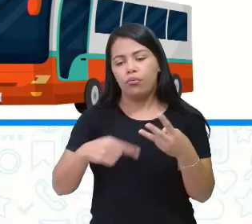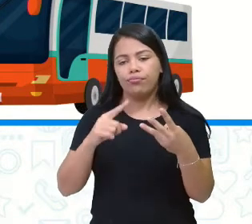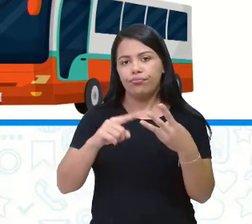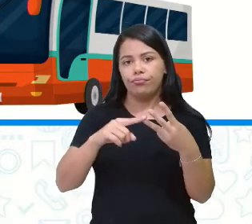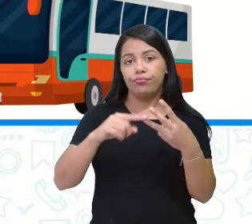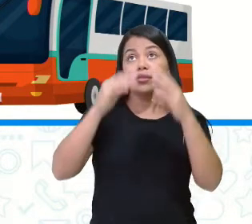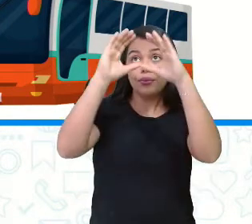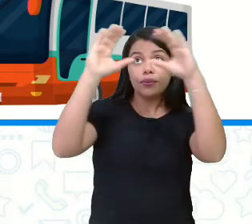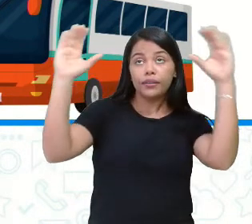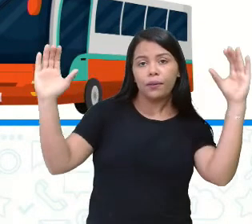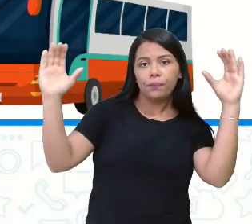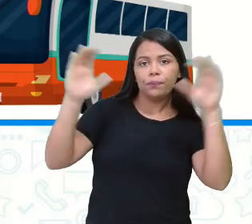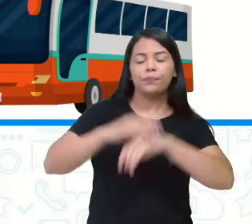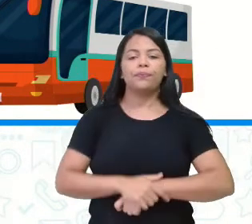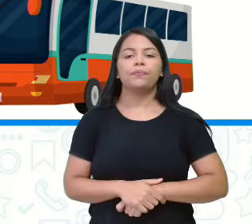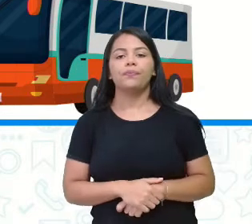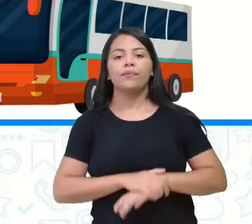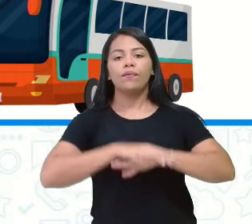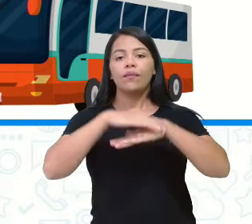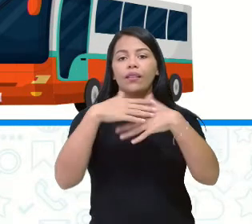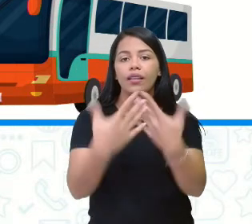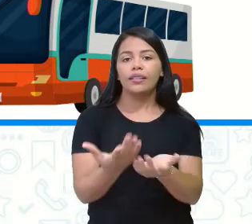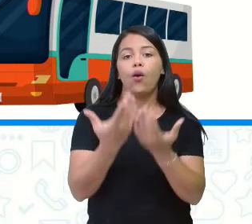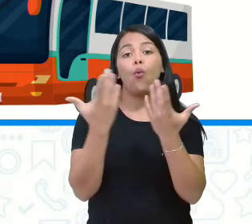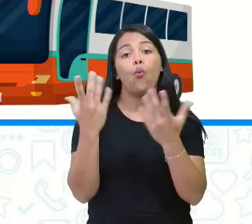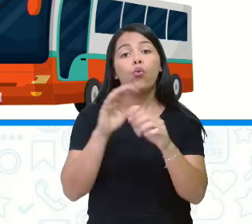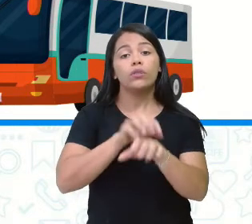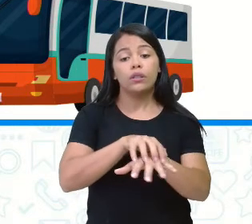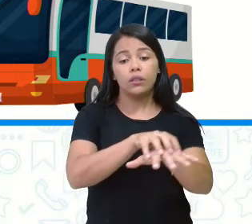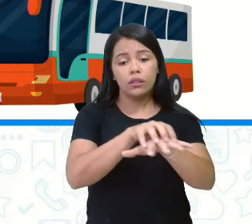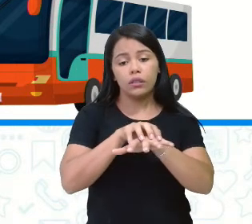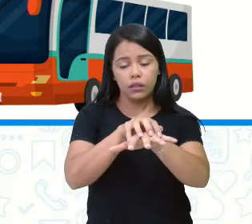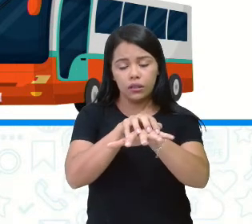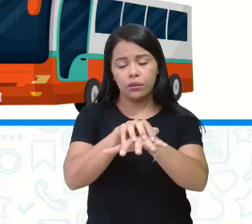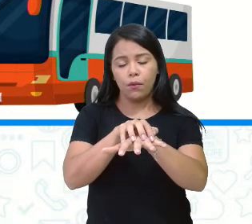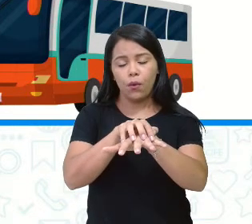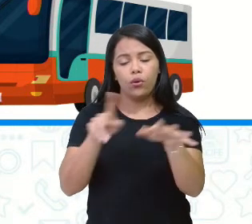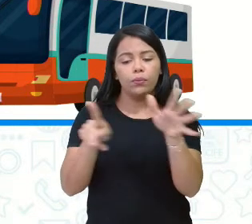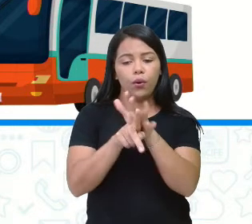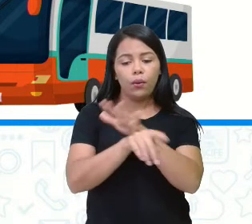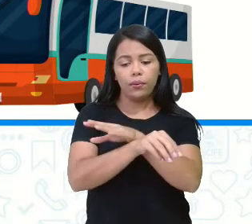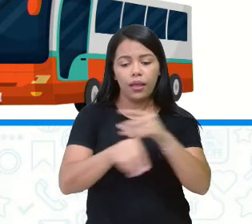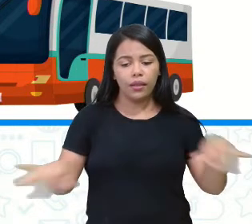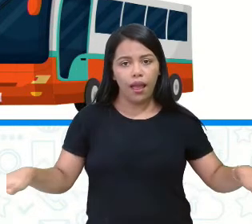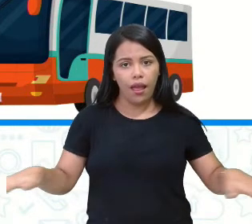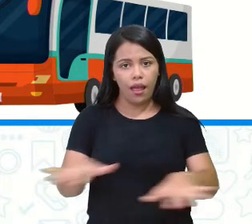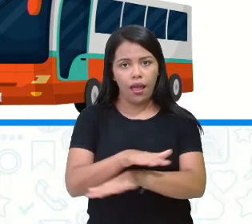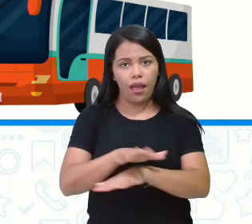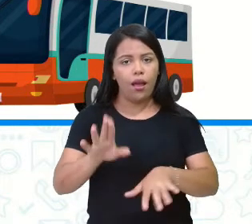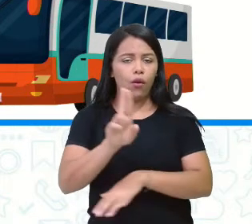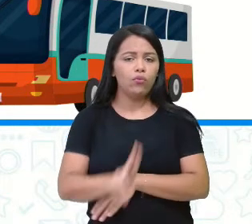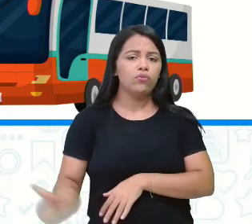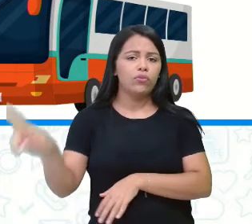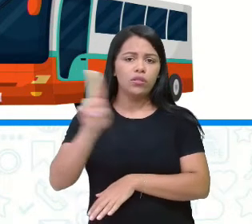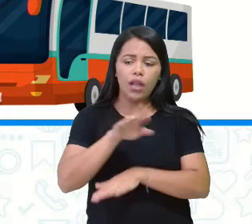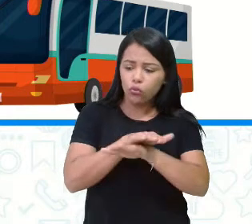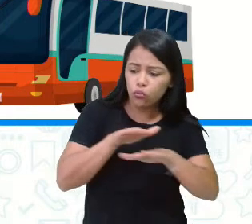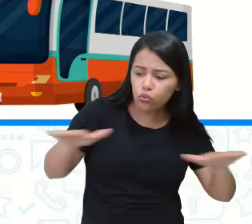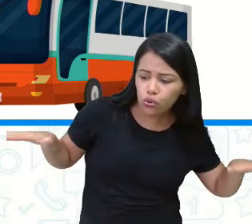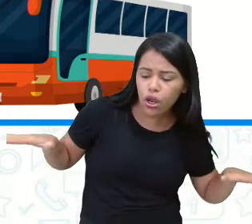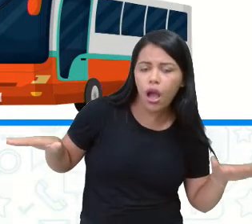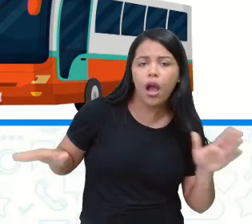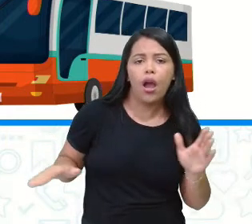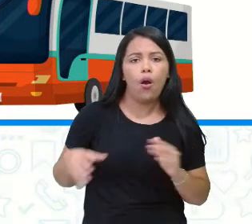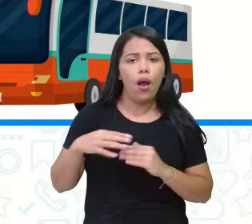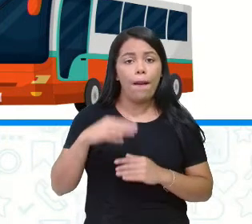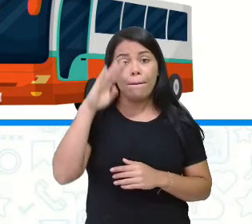E os meios de transporte terrestres, são quais? São meios de transporte que são utilizados no chão, principalmente